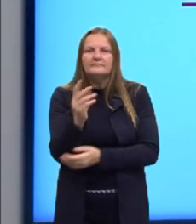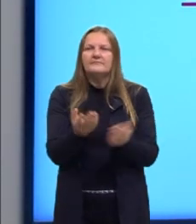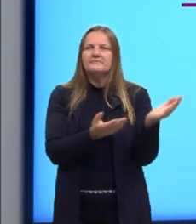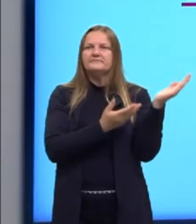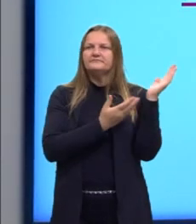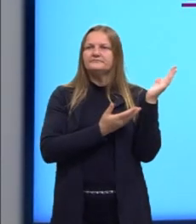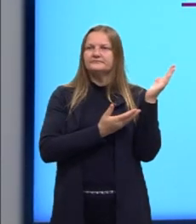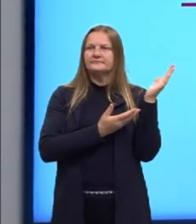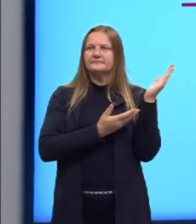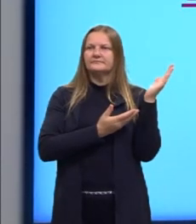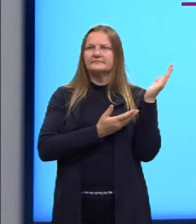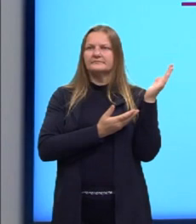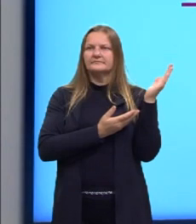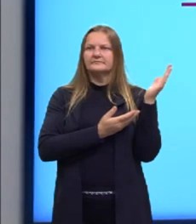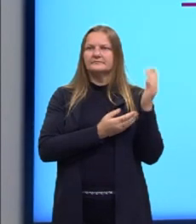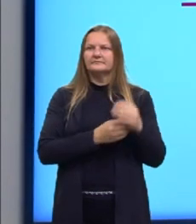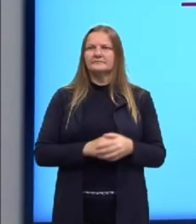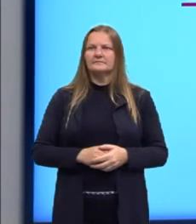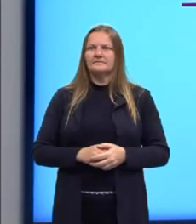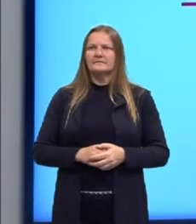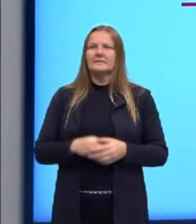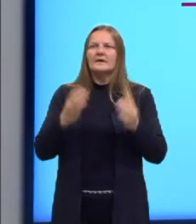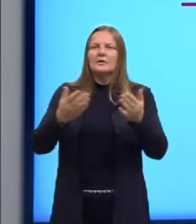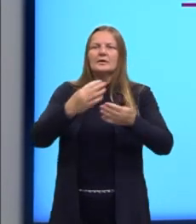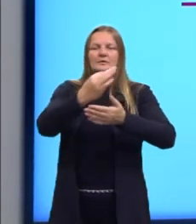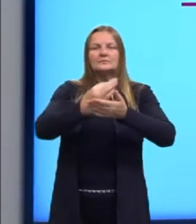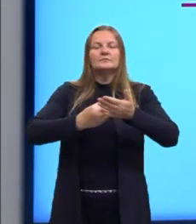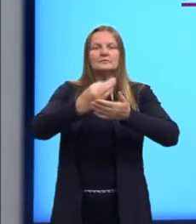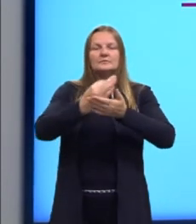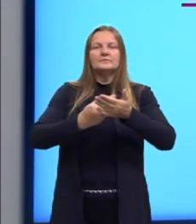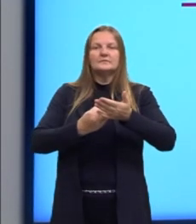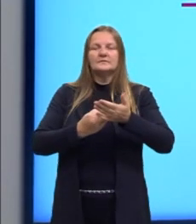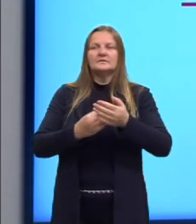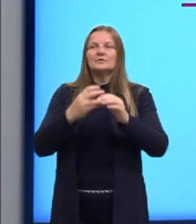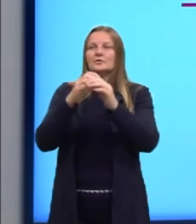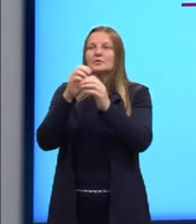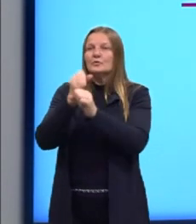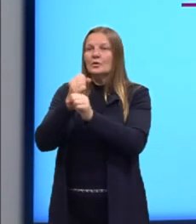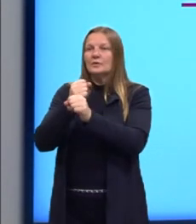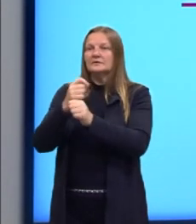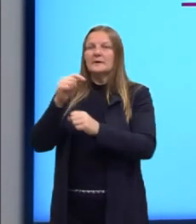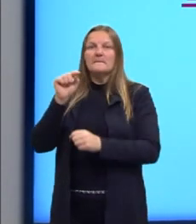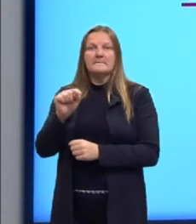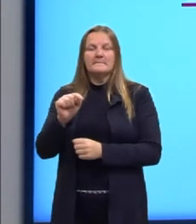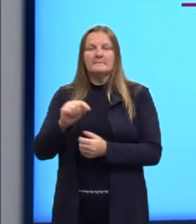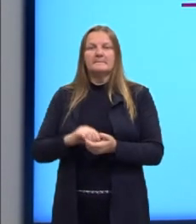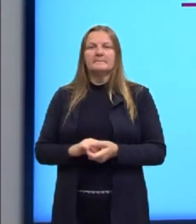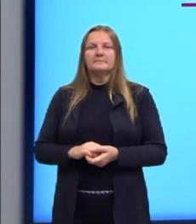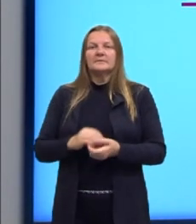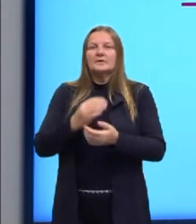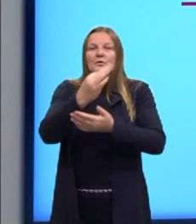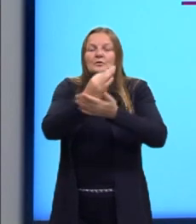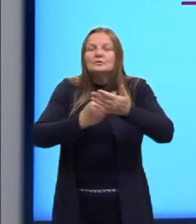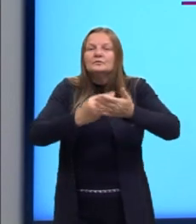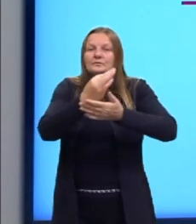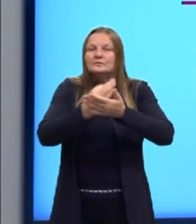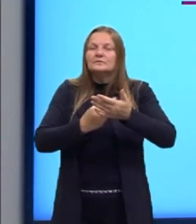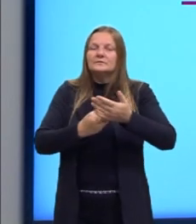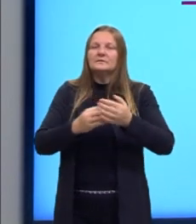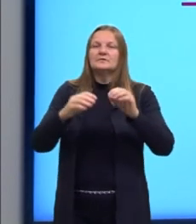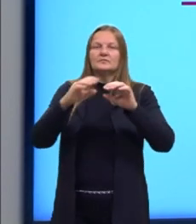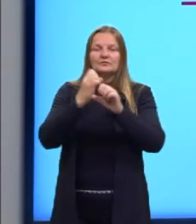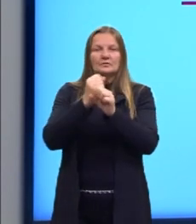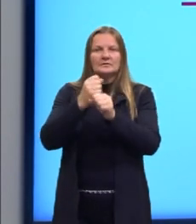gente vai entrar propriamente no texto da redação Nota 1000. E aqui esse texto especificamente da